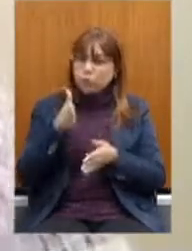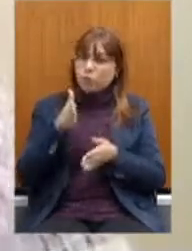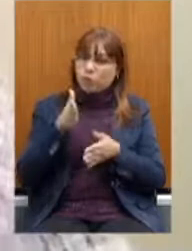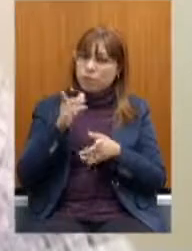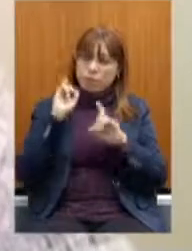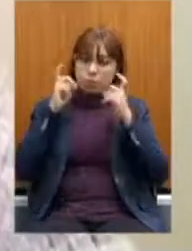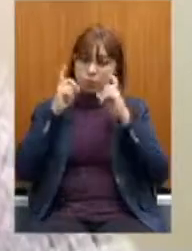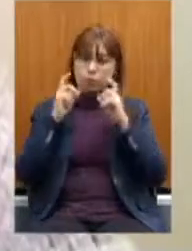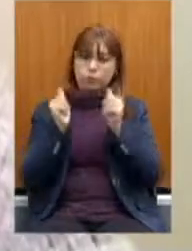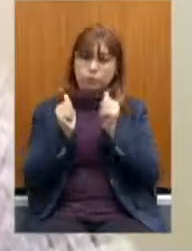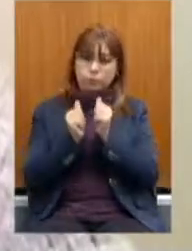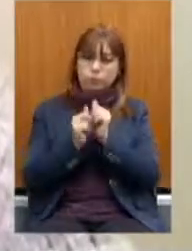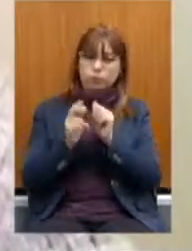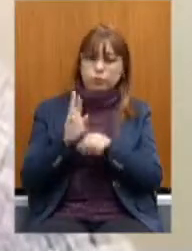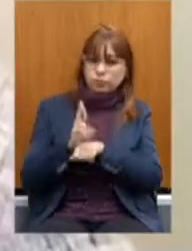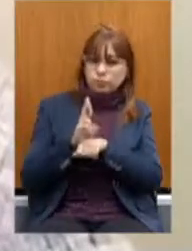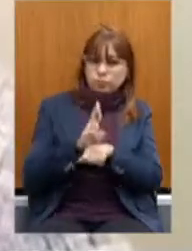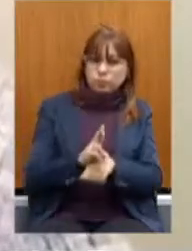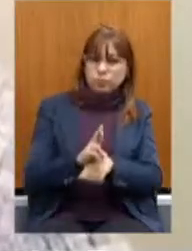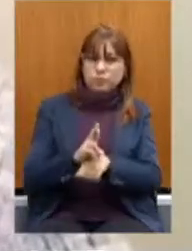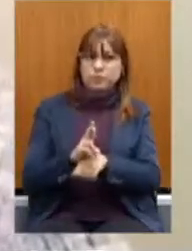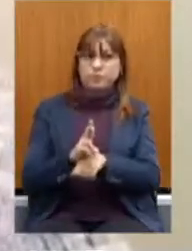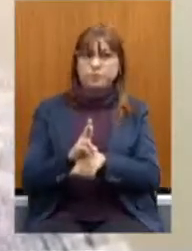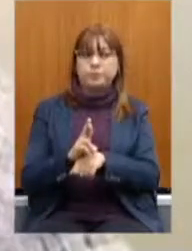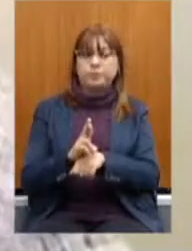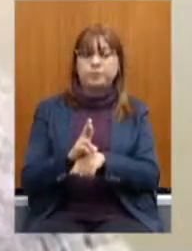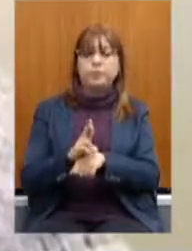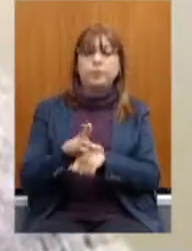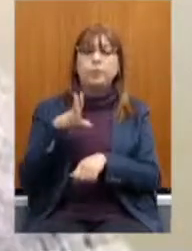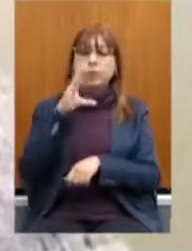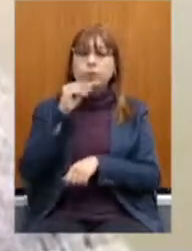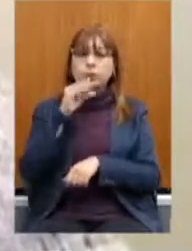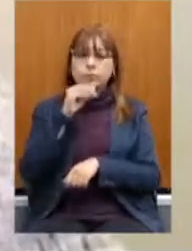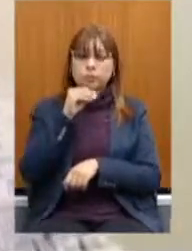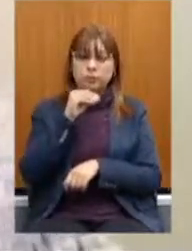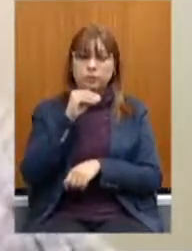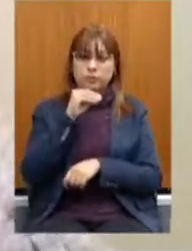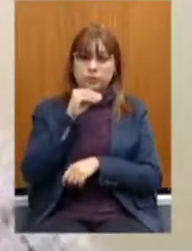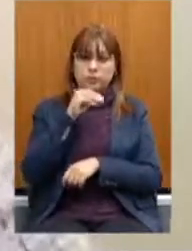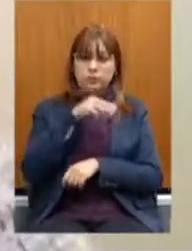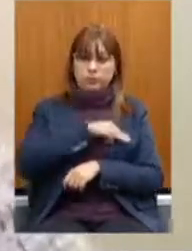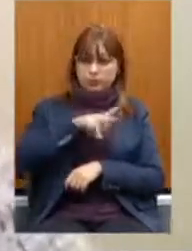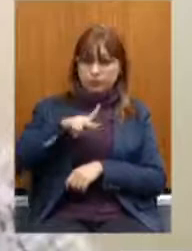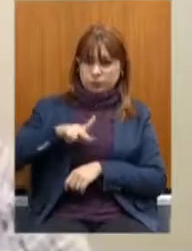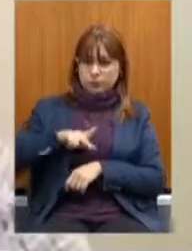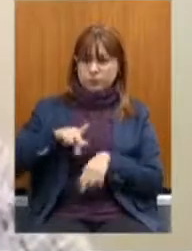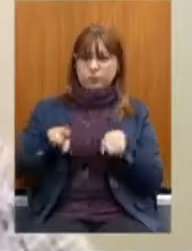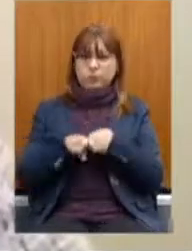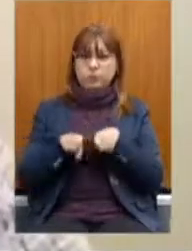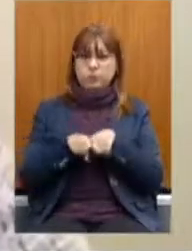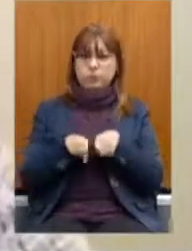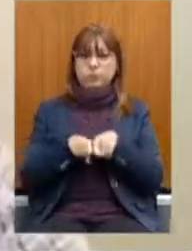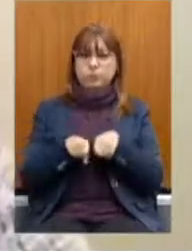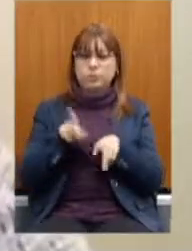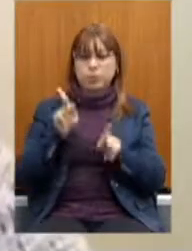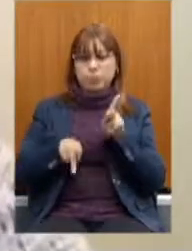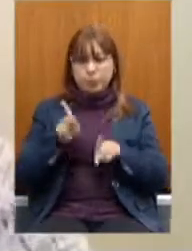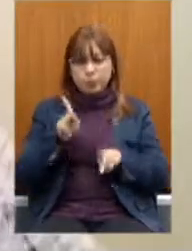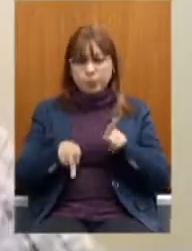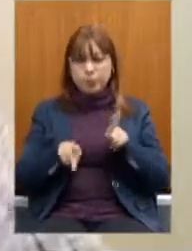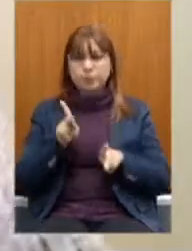com os representantes dos servidores do Ministério Público e também com os próprios promotores,